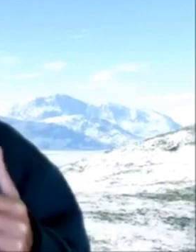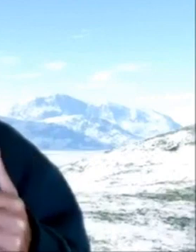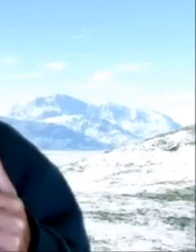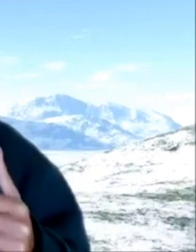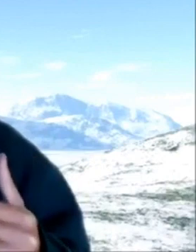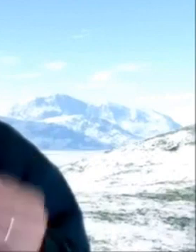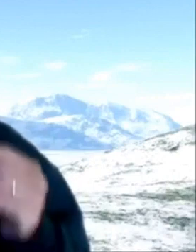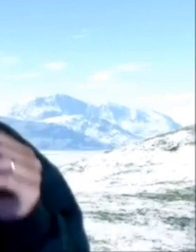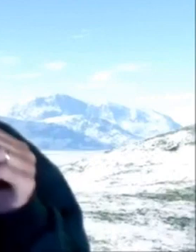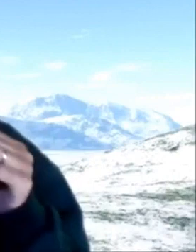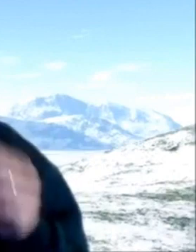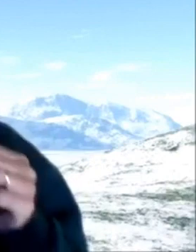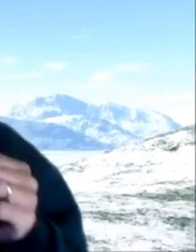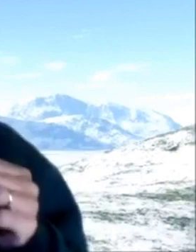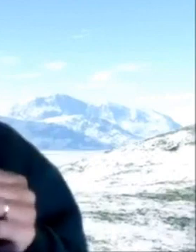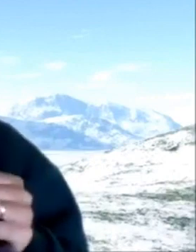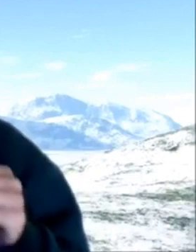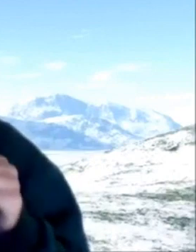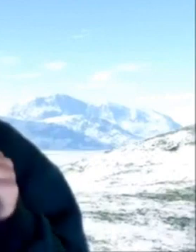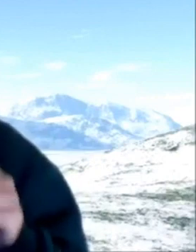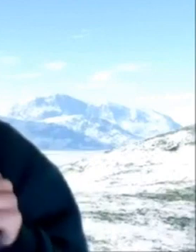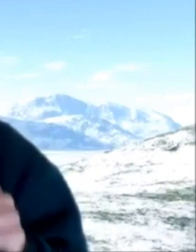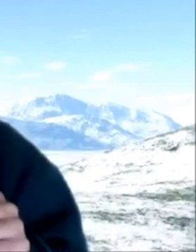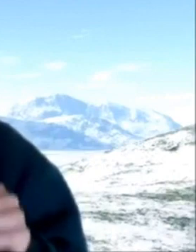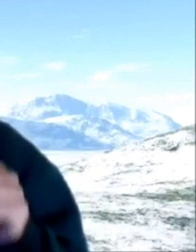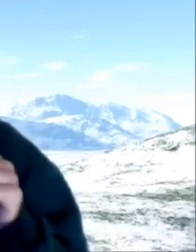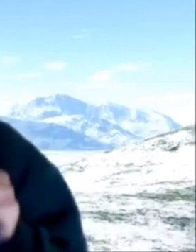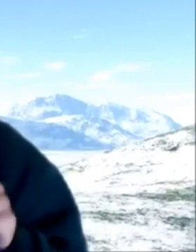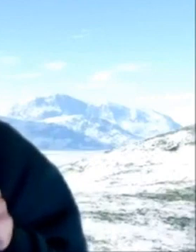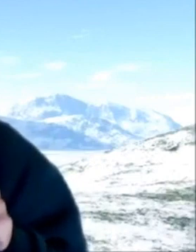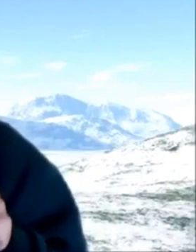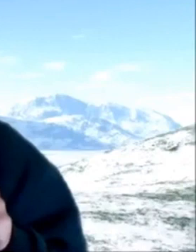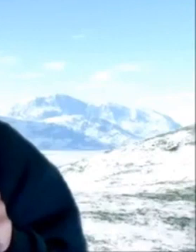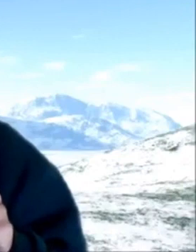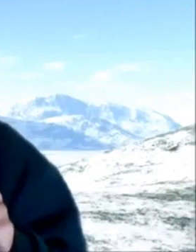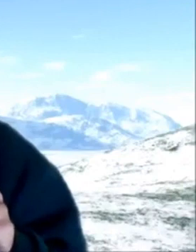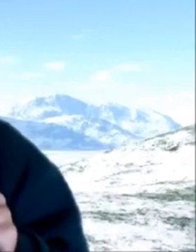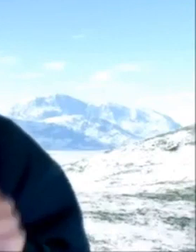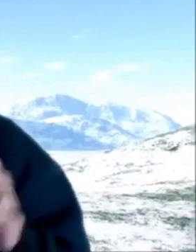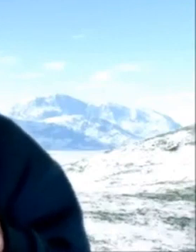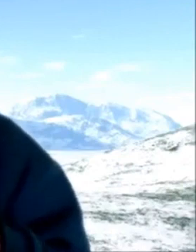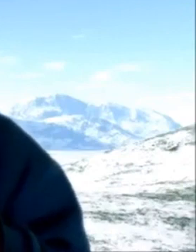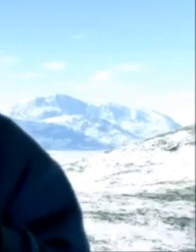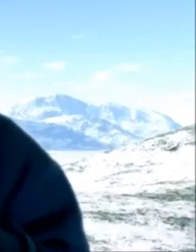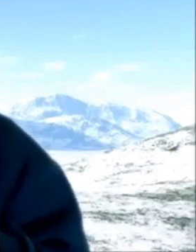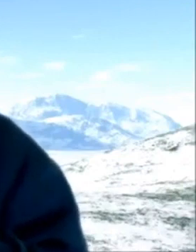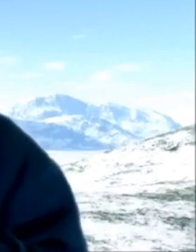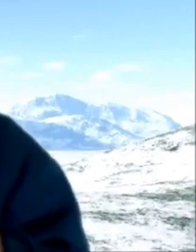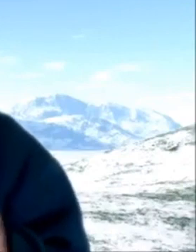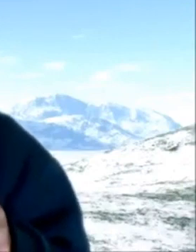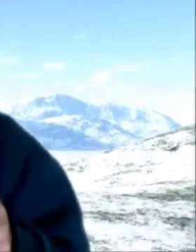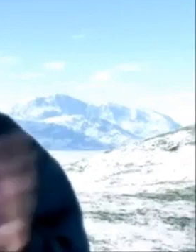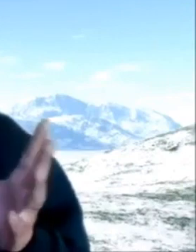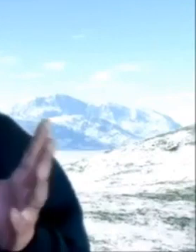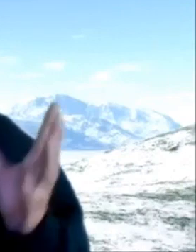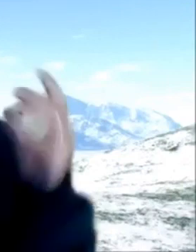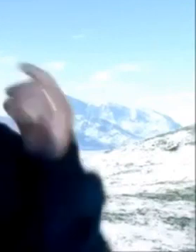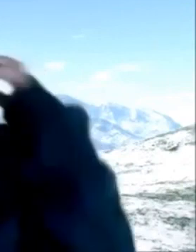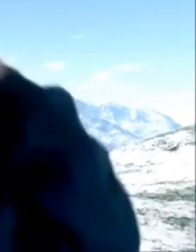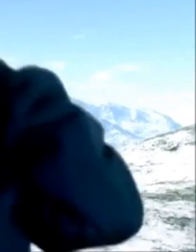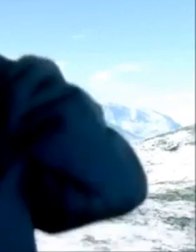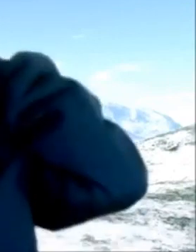tenha a sua média então siga bem os conselhos e as dicas da aula de hoje para que você não entre numa